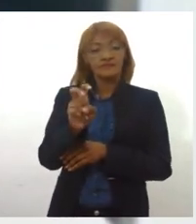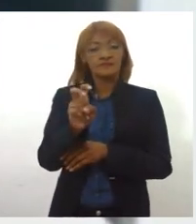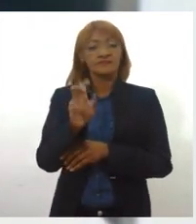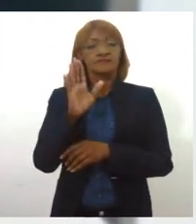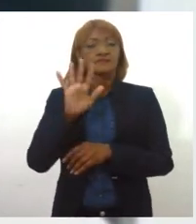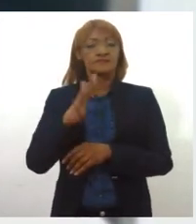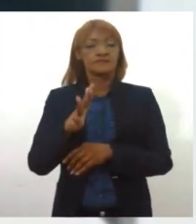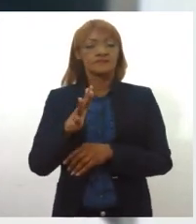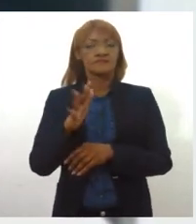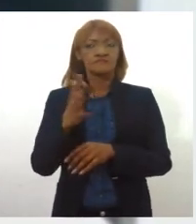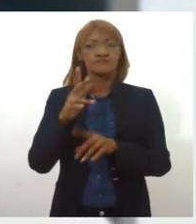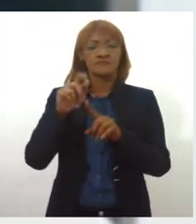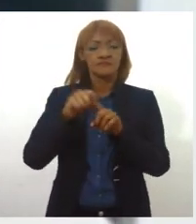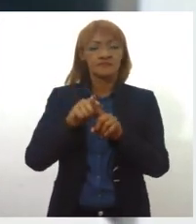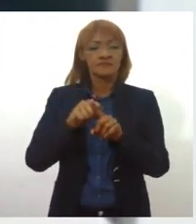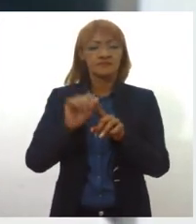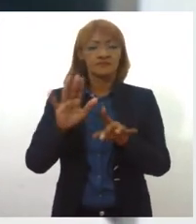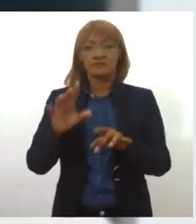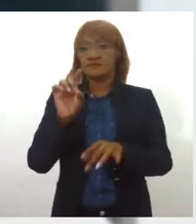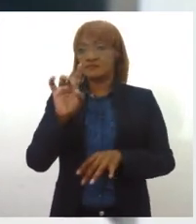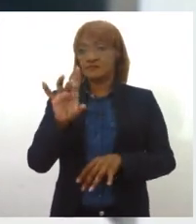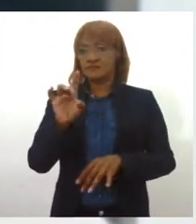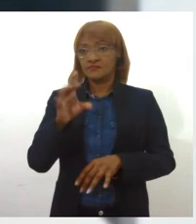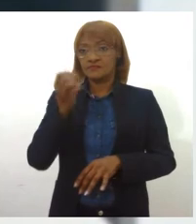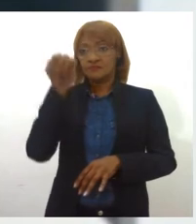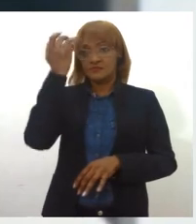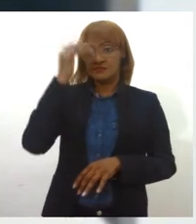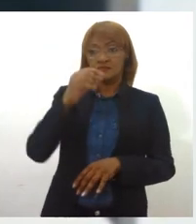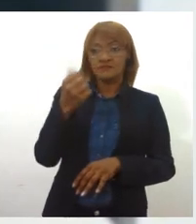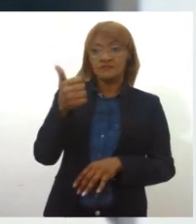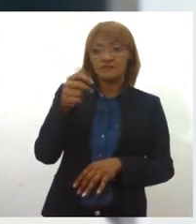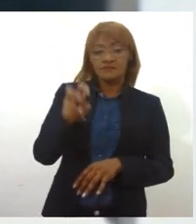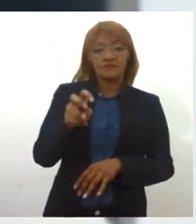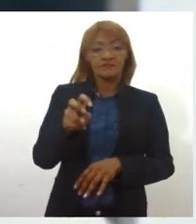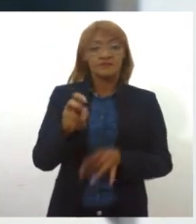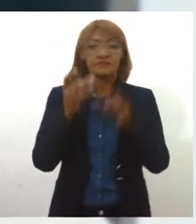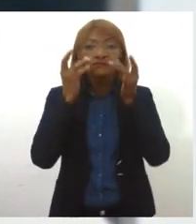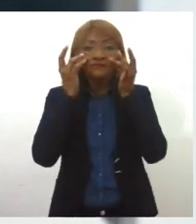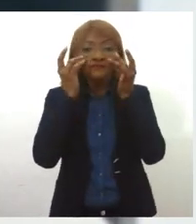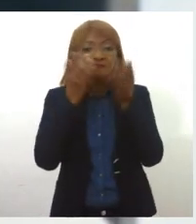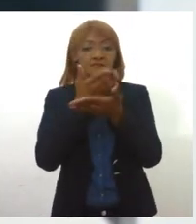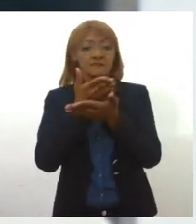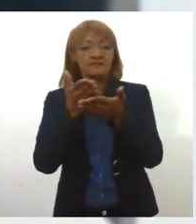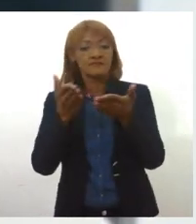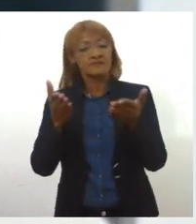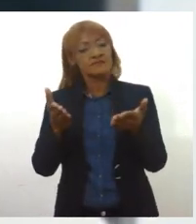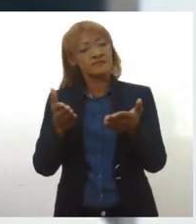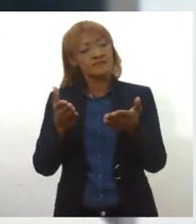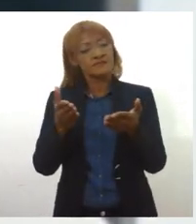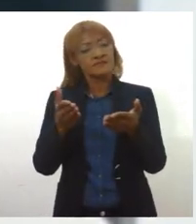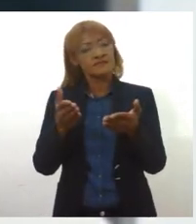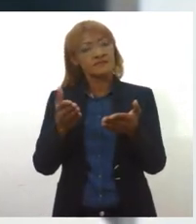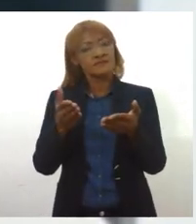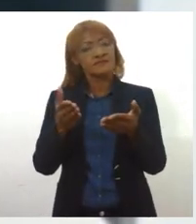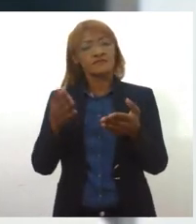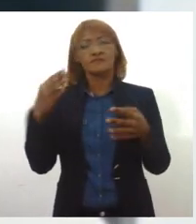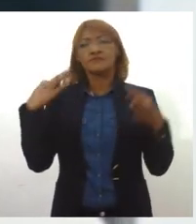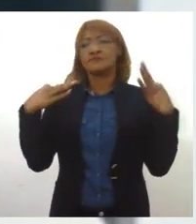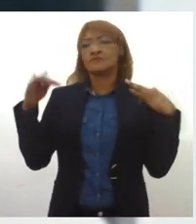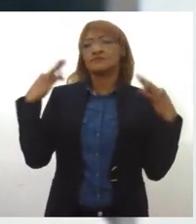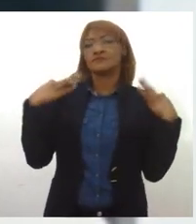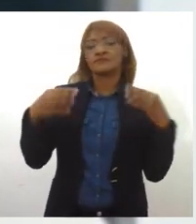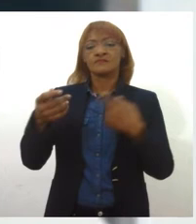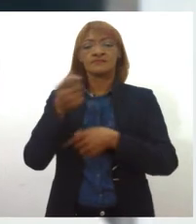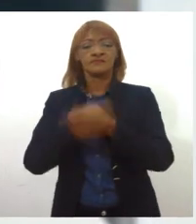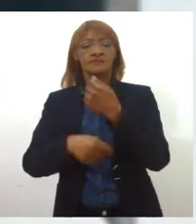30 dias, mas são 15 dias de jogos efetivos, e a gente vai ter aí toda a população da nossa rede hoteleira, o turismo, o comércio